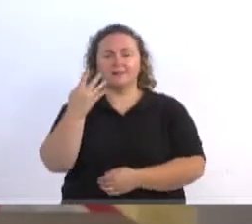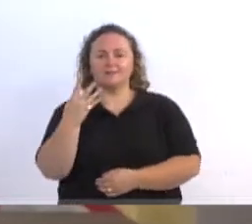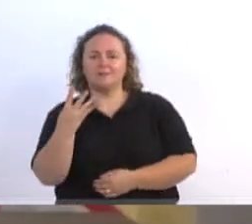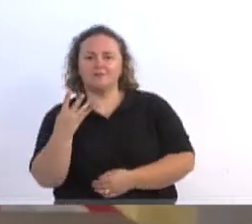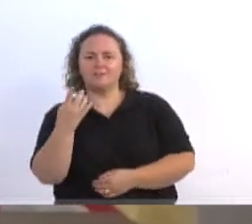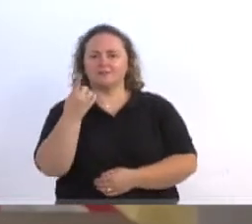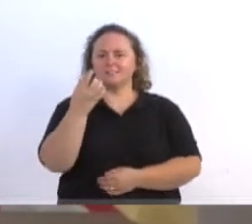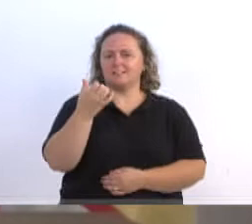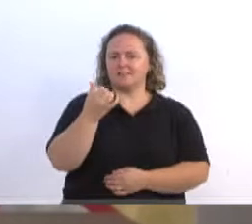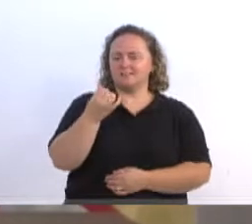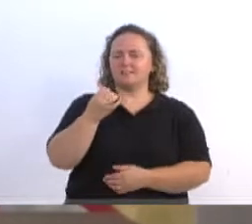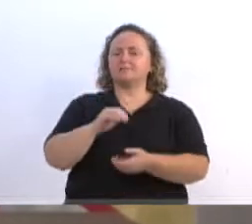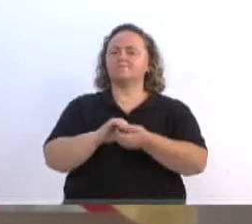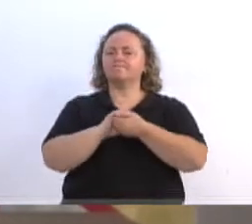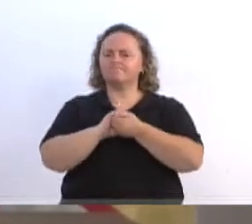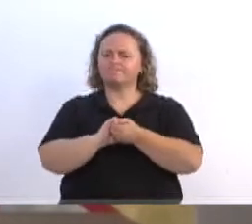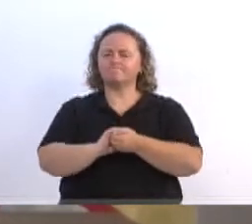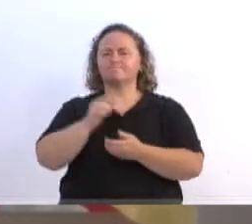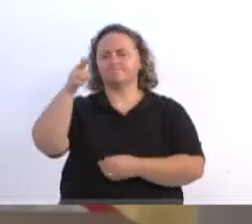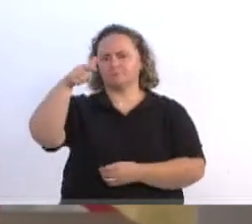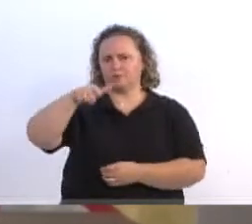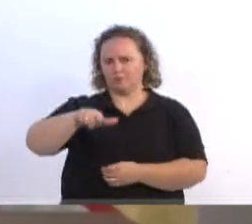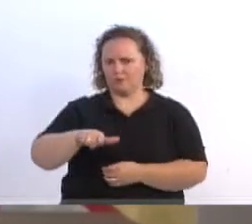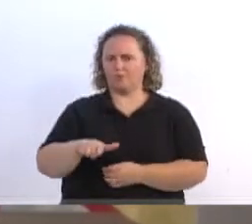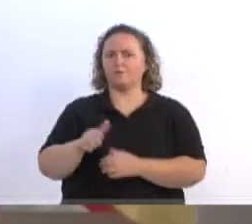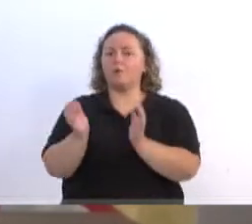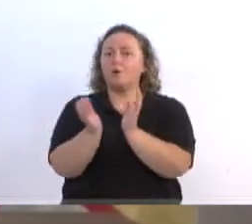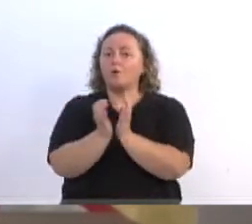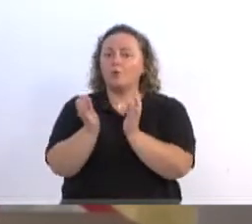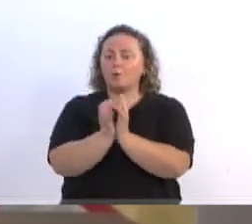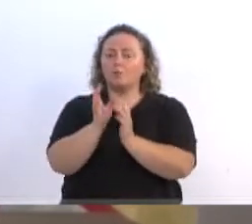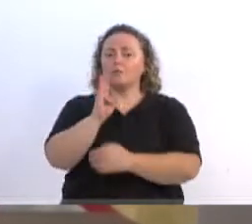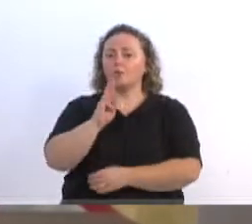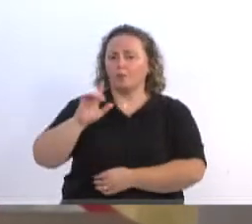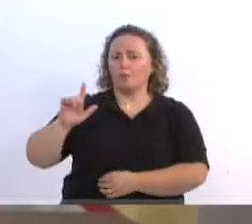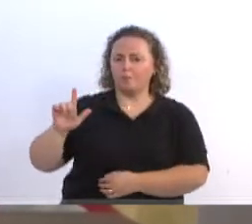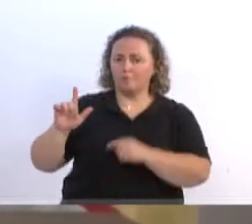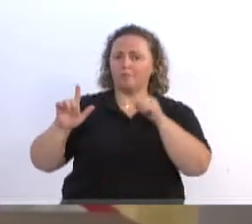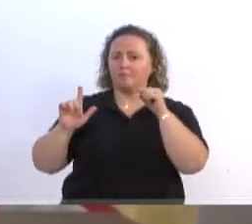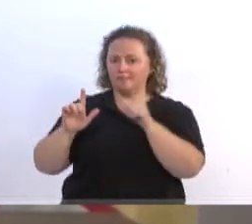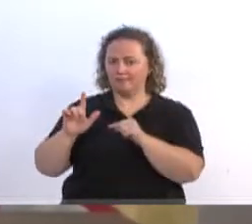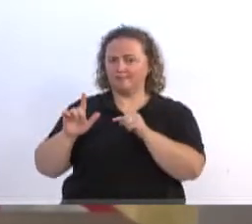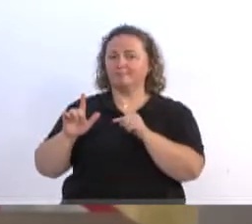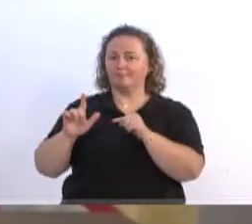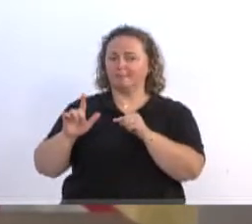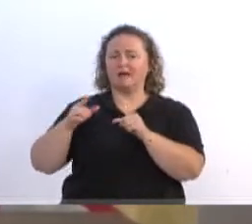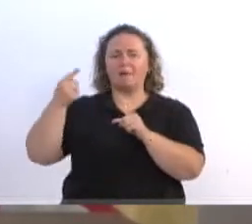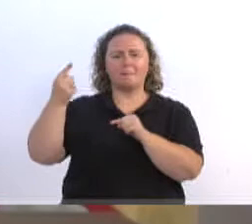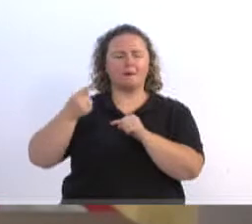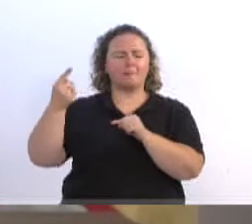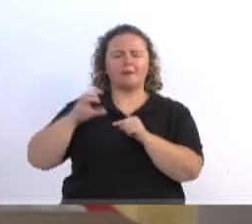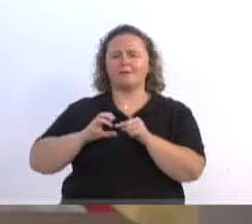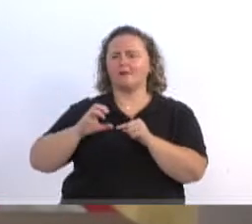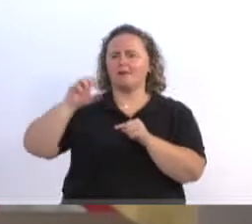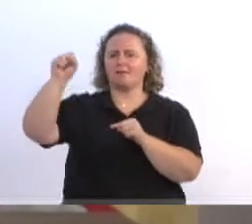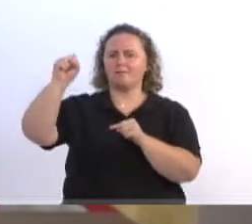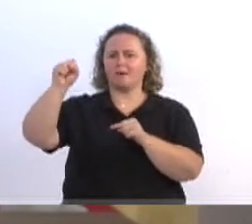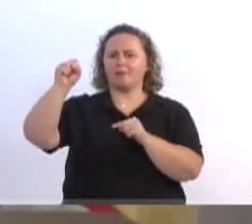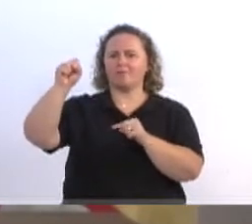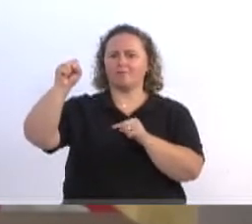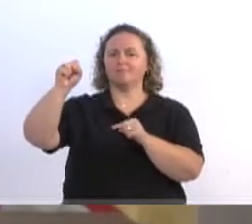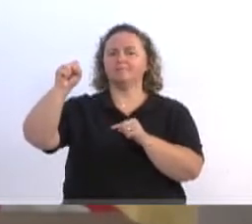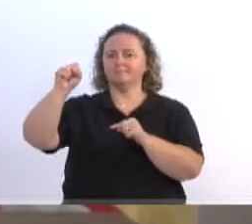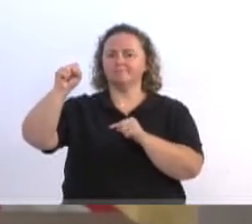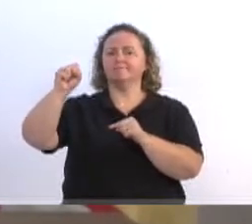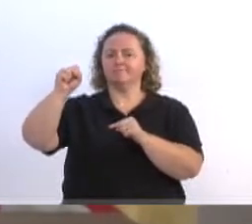Fica aqui os meus parabéns de novo. A equipe de Blumenau foi o primeiro colocado do Brasil no que